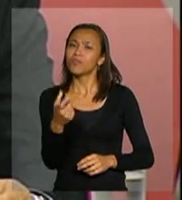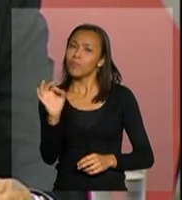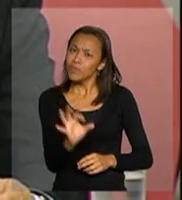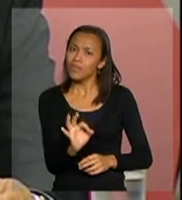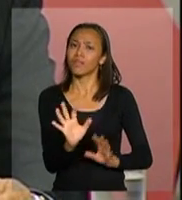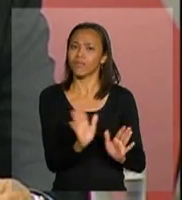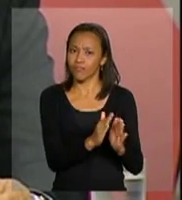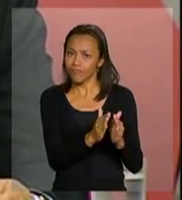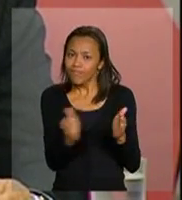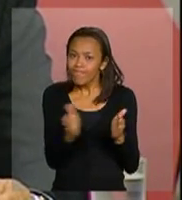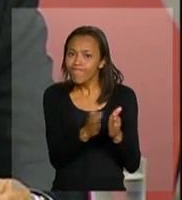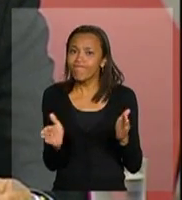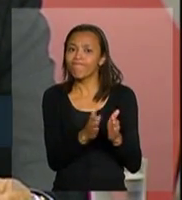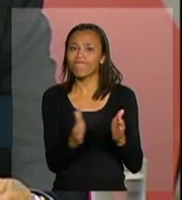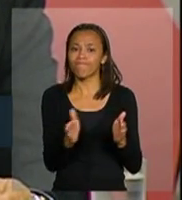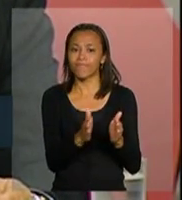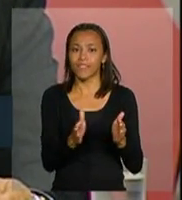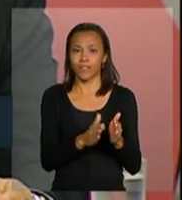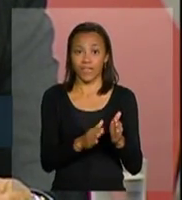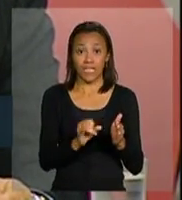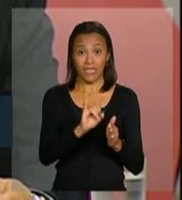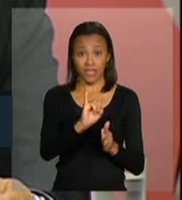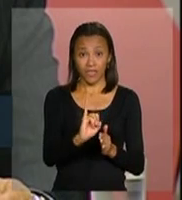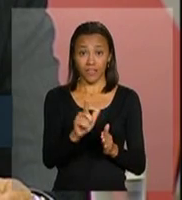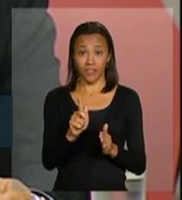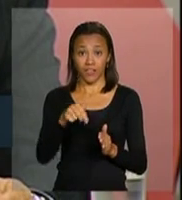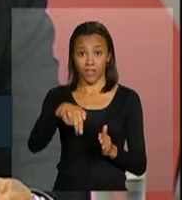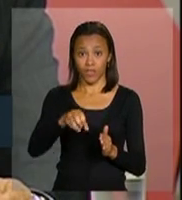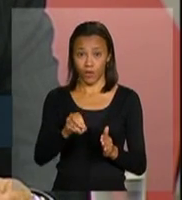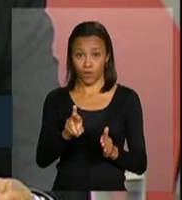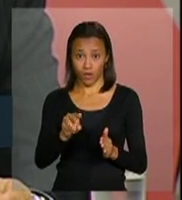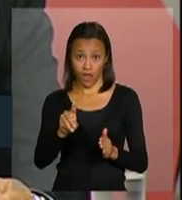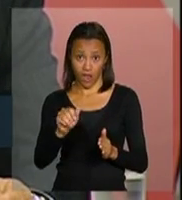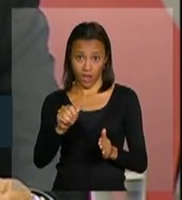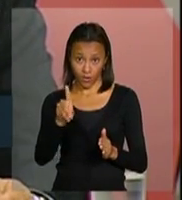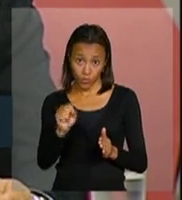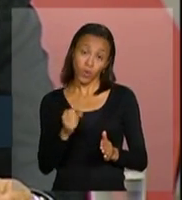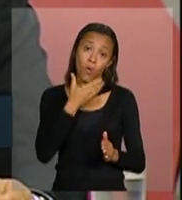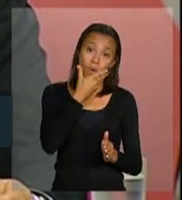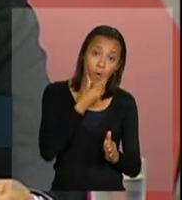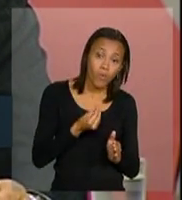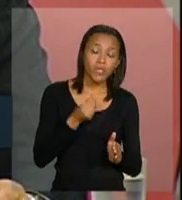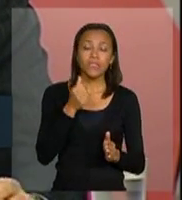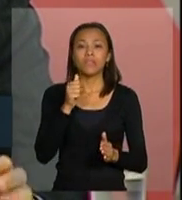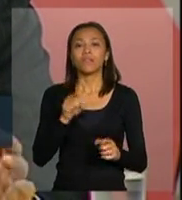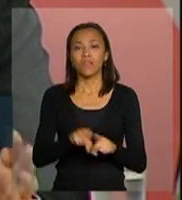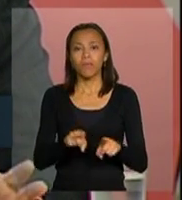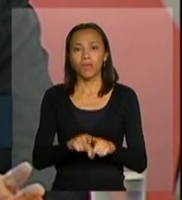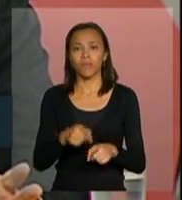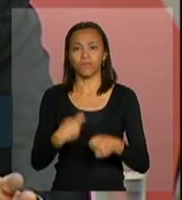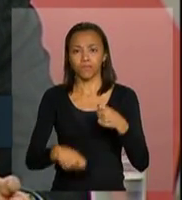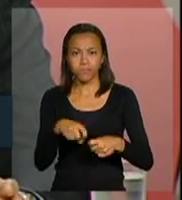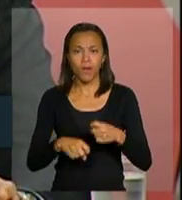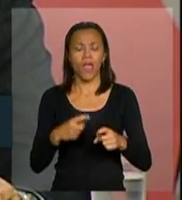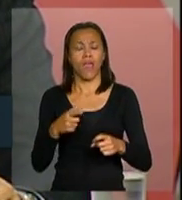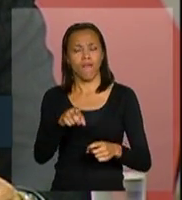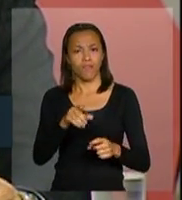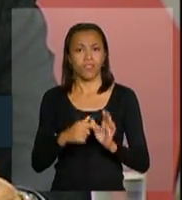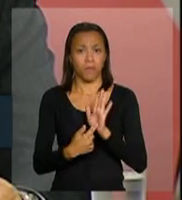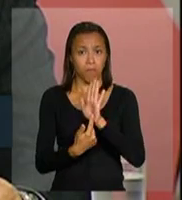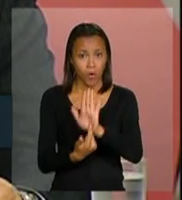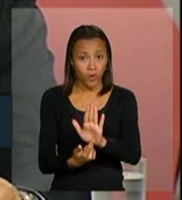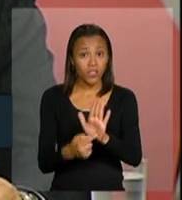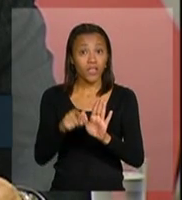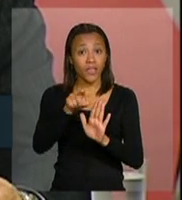parte desses ignorados também podem ser jovens, homens que fazem sexo com homens, reforçam ainda mais a